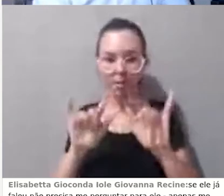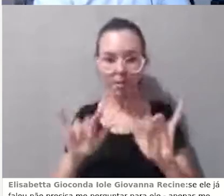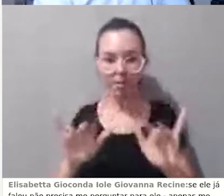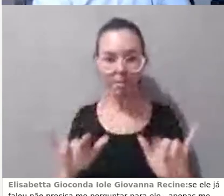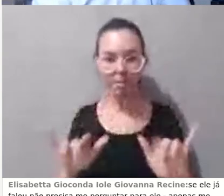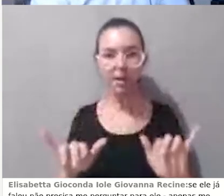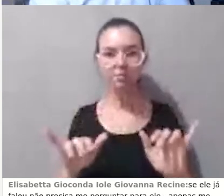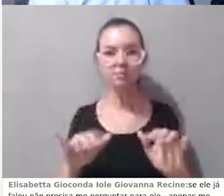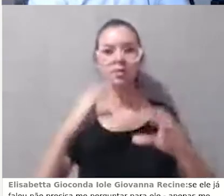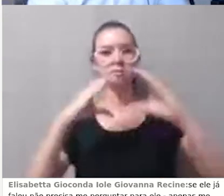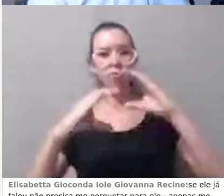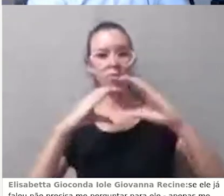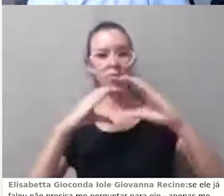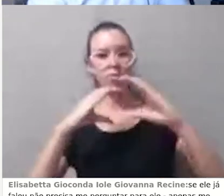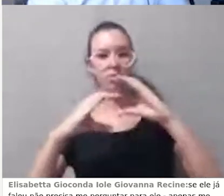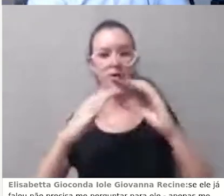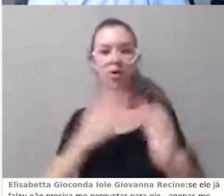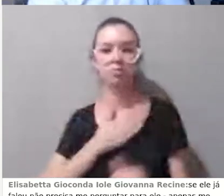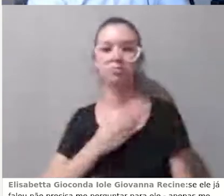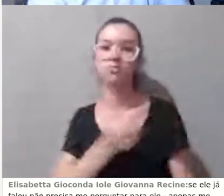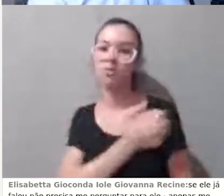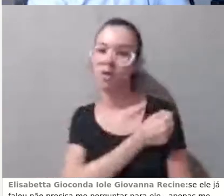com ele.